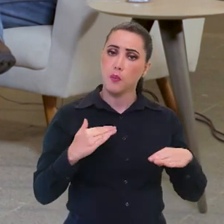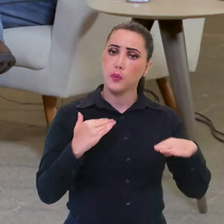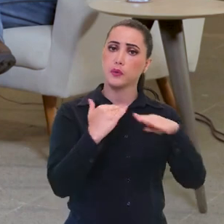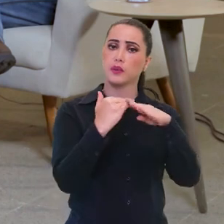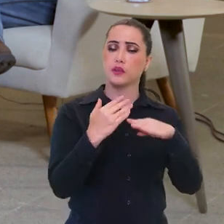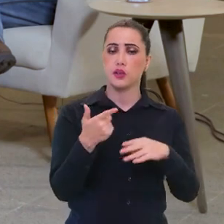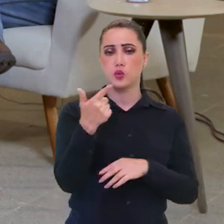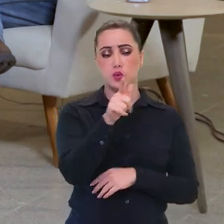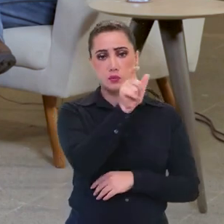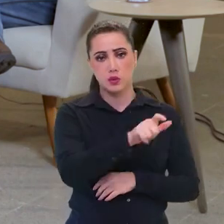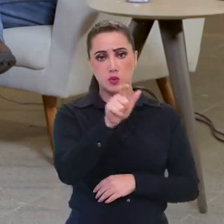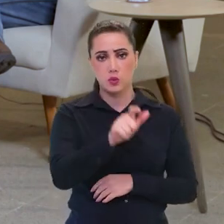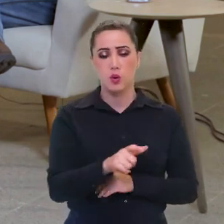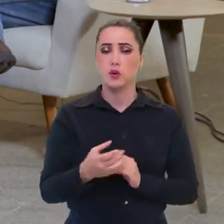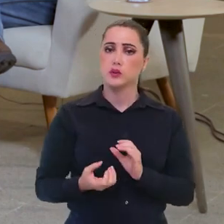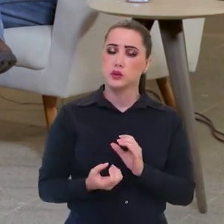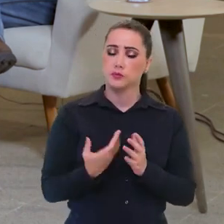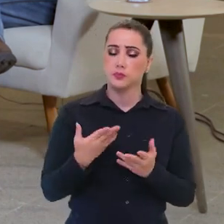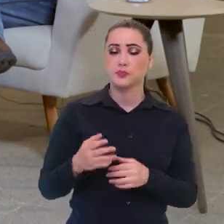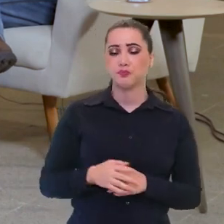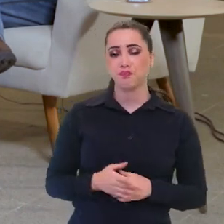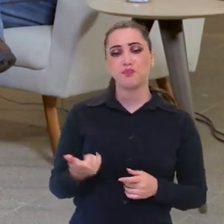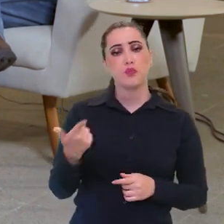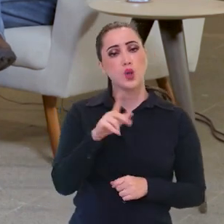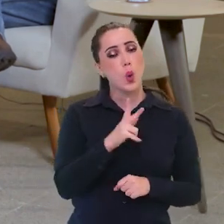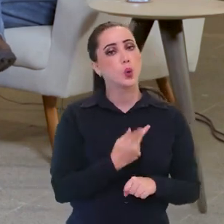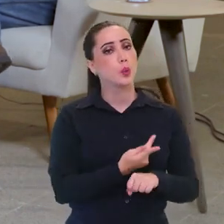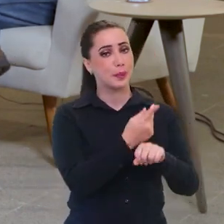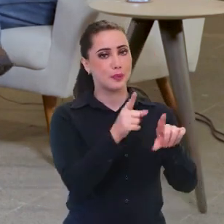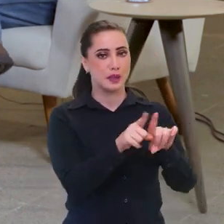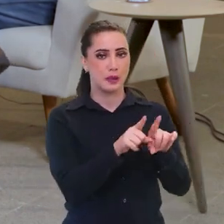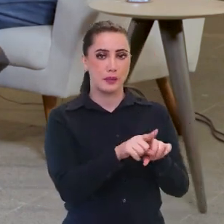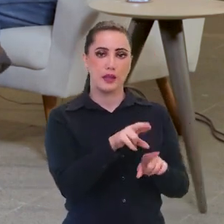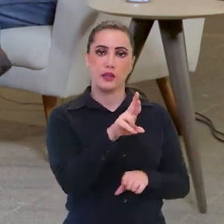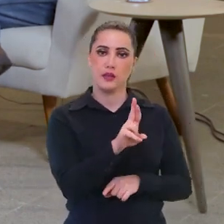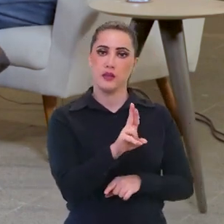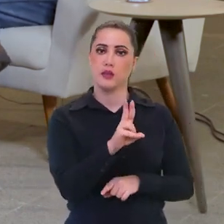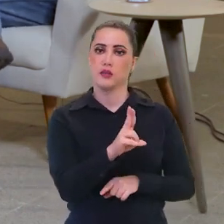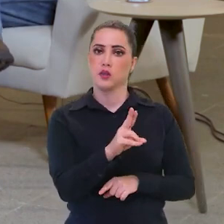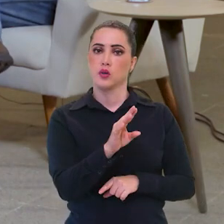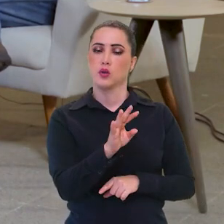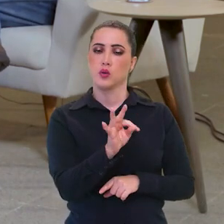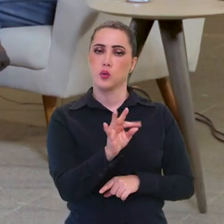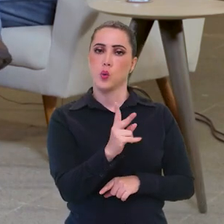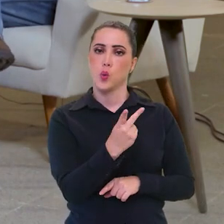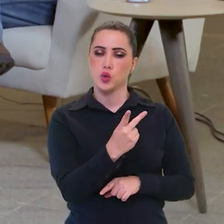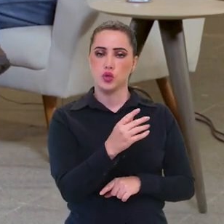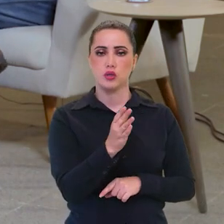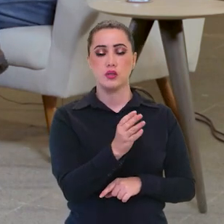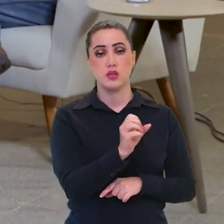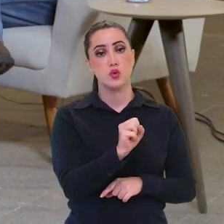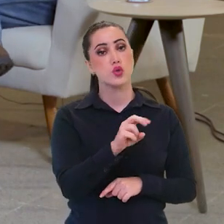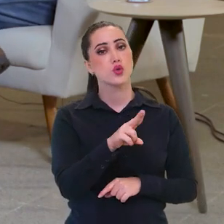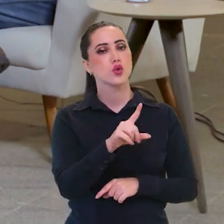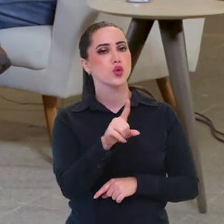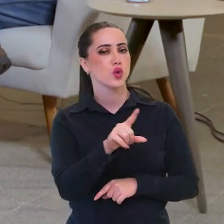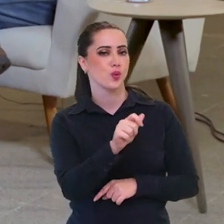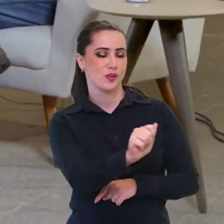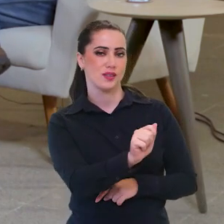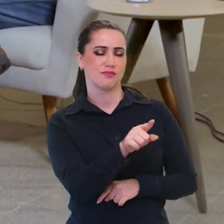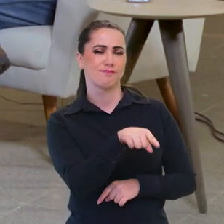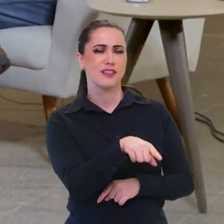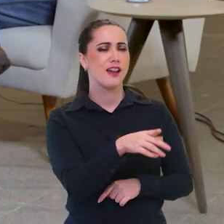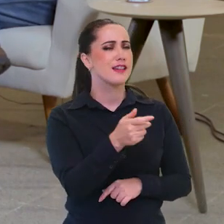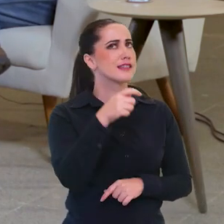com novas narrativas. Então, é isso. E no prêmio Ruth de Souza, que também é uma homenagem a essa artista maravilhosa, foi contemplada